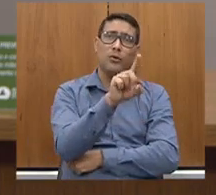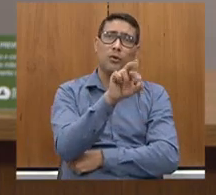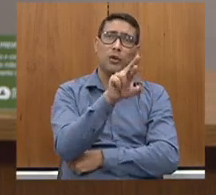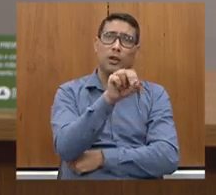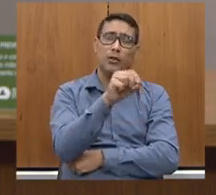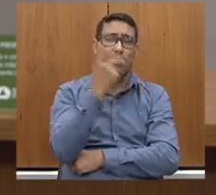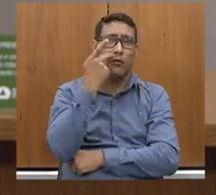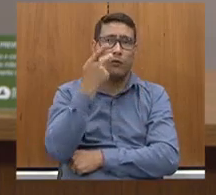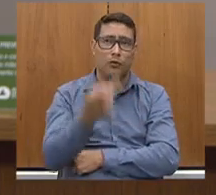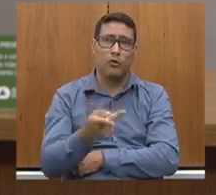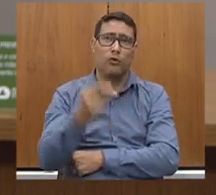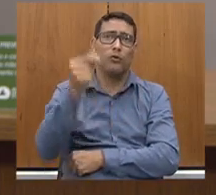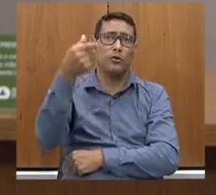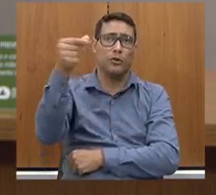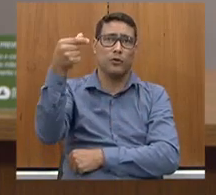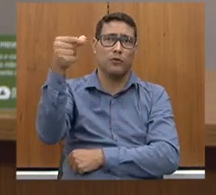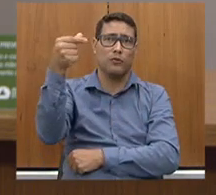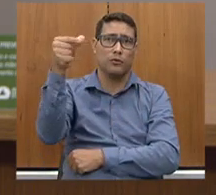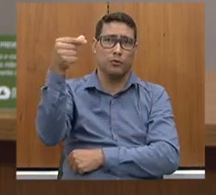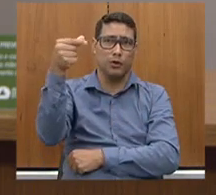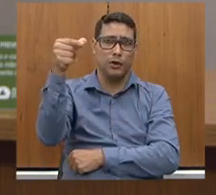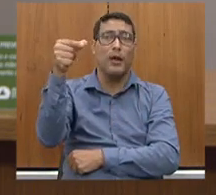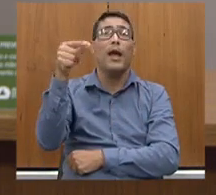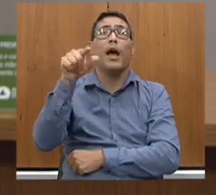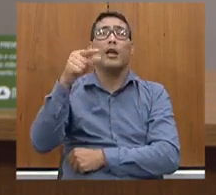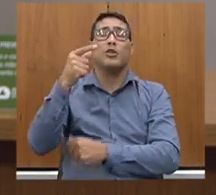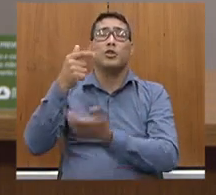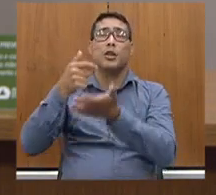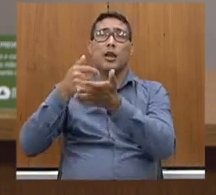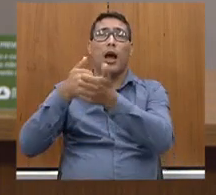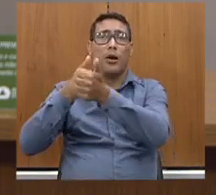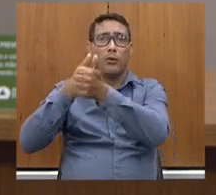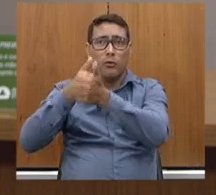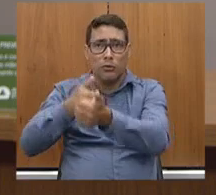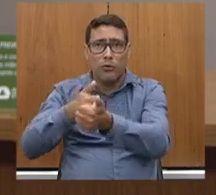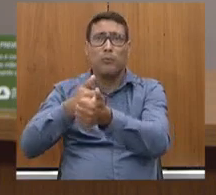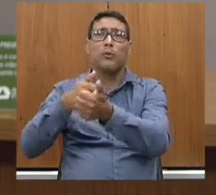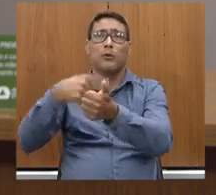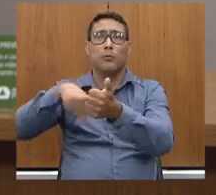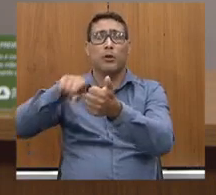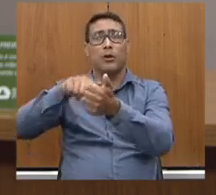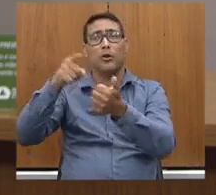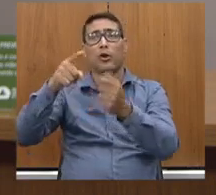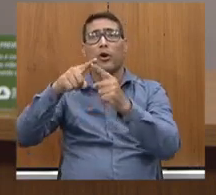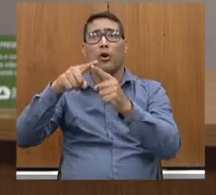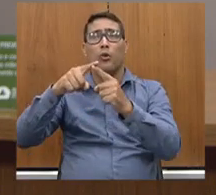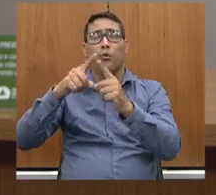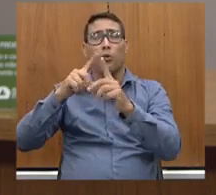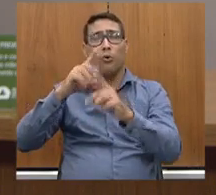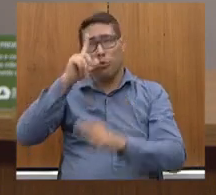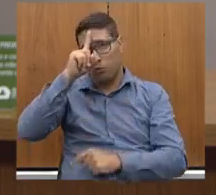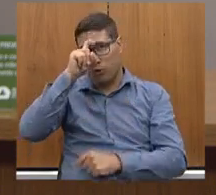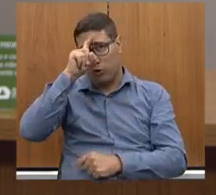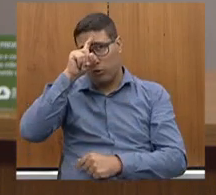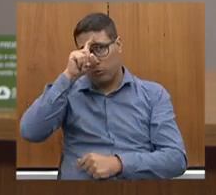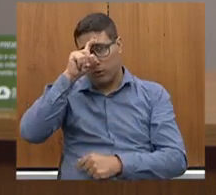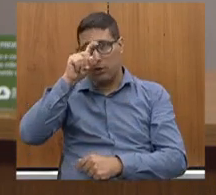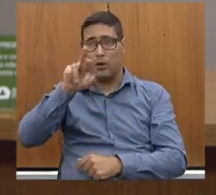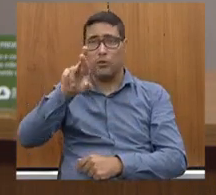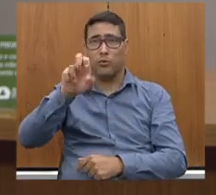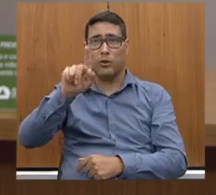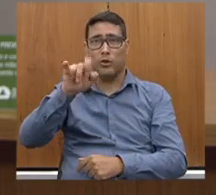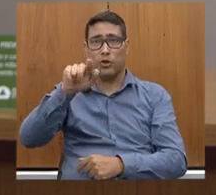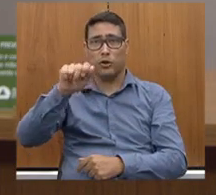lá em Tioflotone, acompanhando aí a pactuação do Hospital Regional de Tioflotone, que era um sonho, uma obra